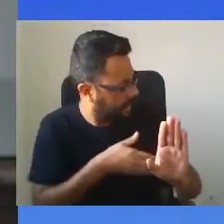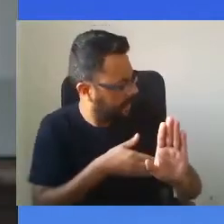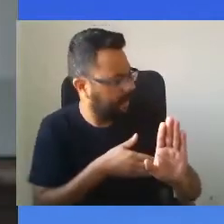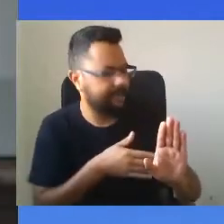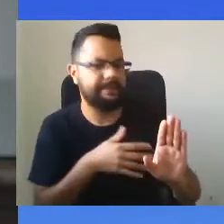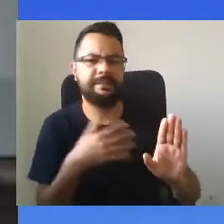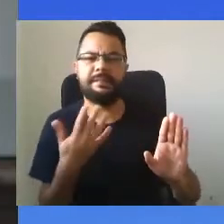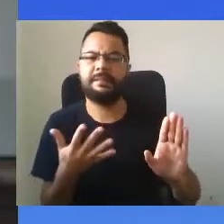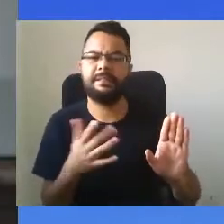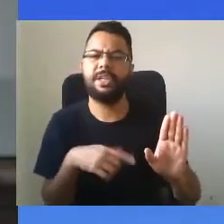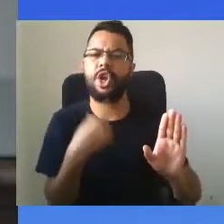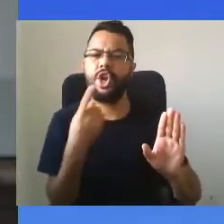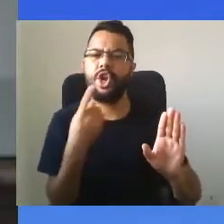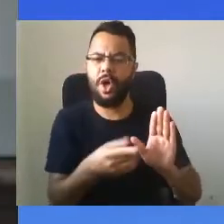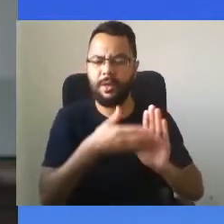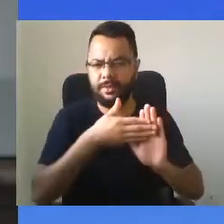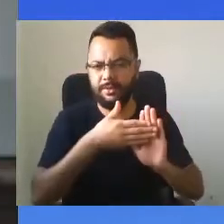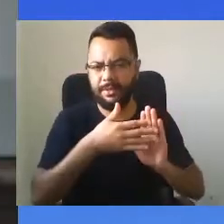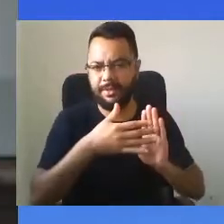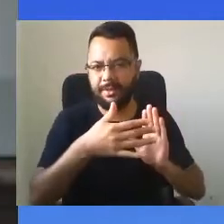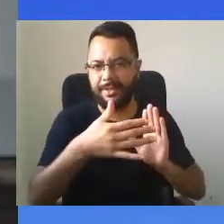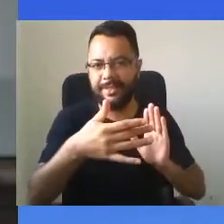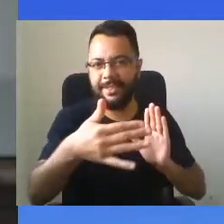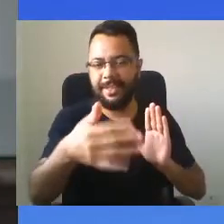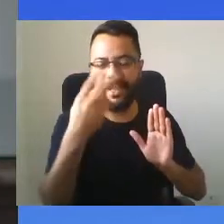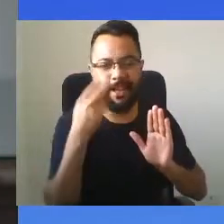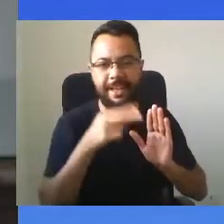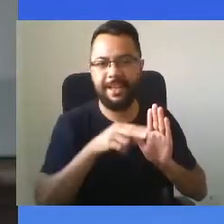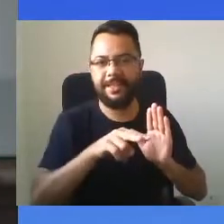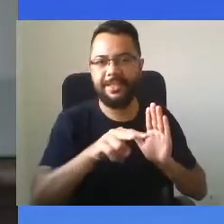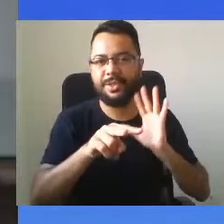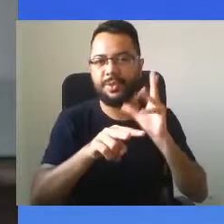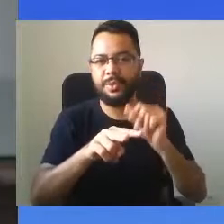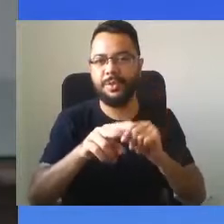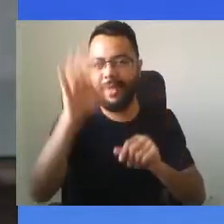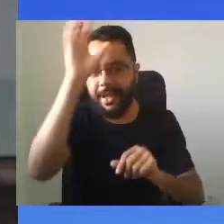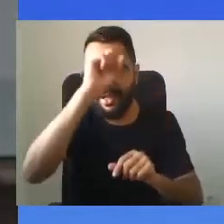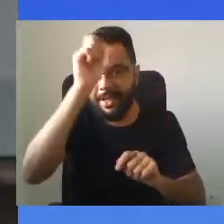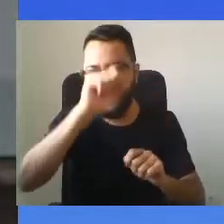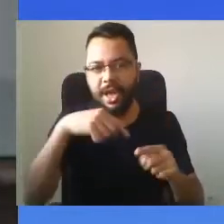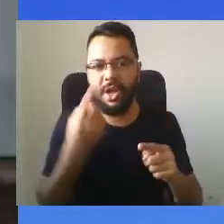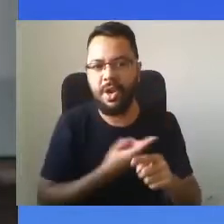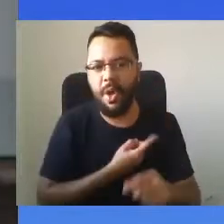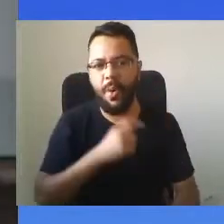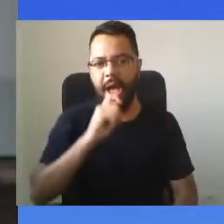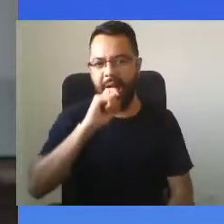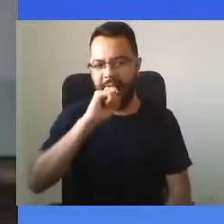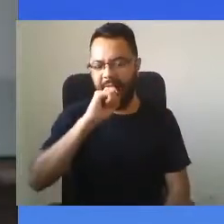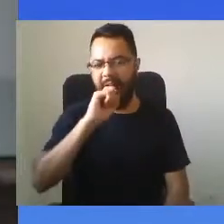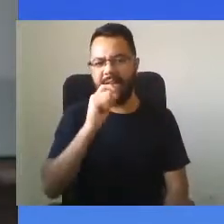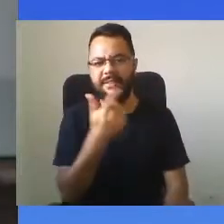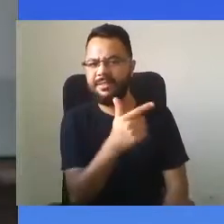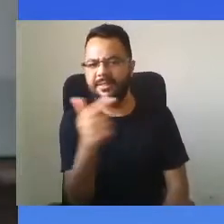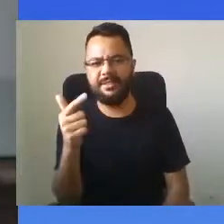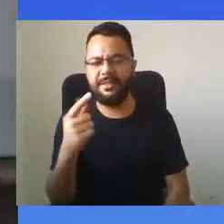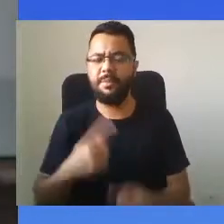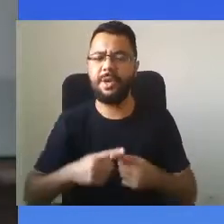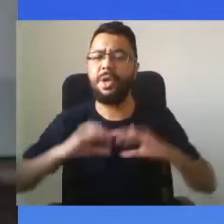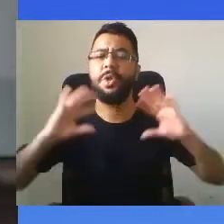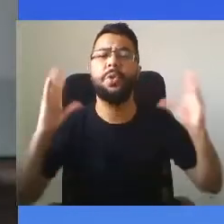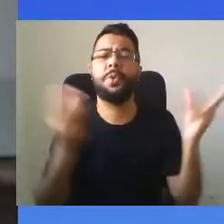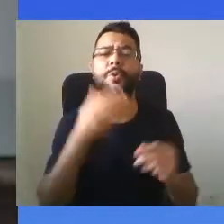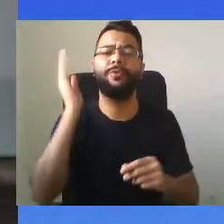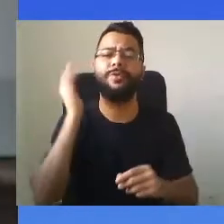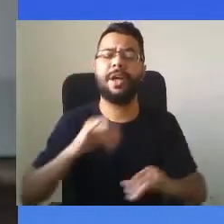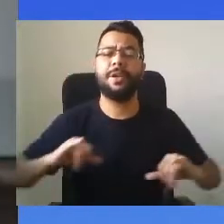tudo o que não aprendemos. Não teremos mais inveja, pois todos terão sofrido. Não